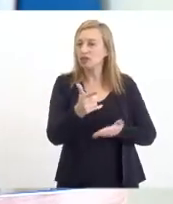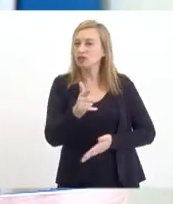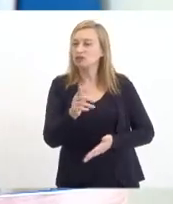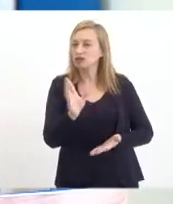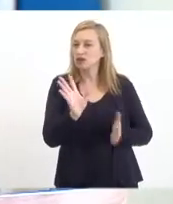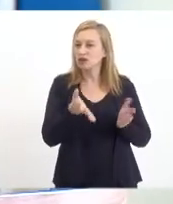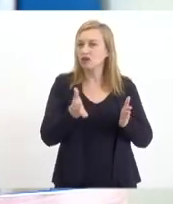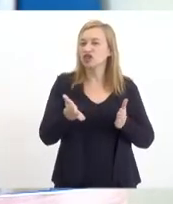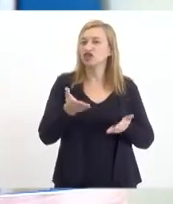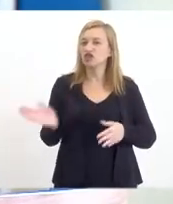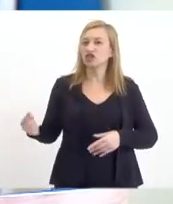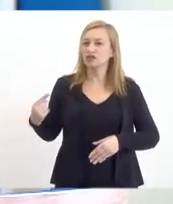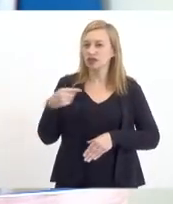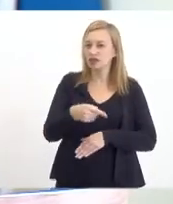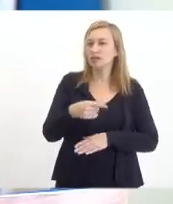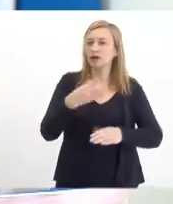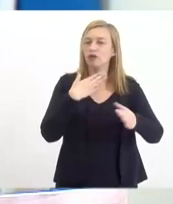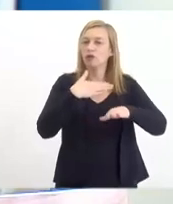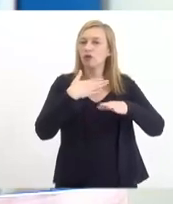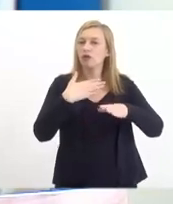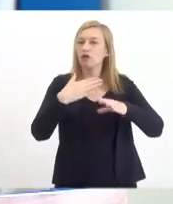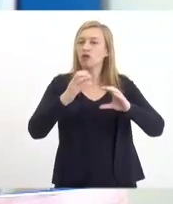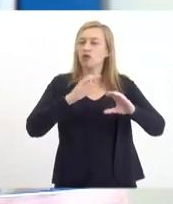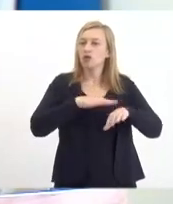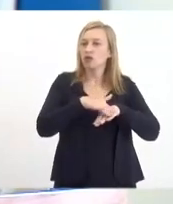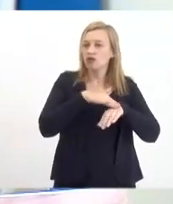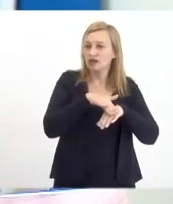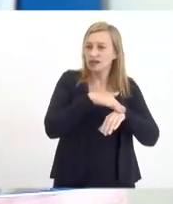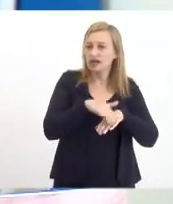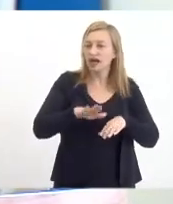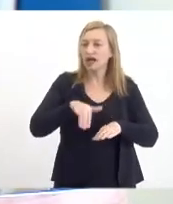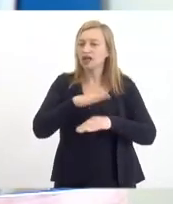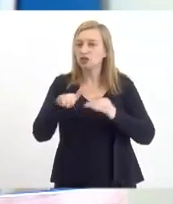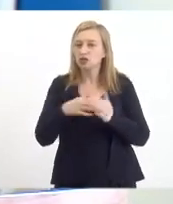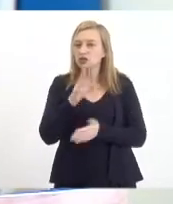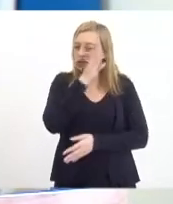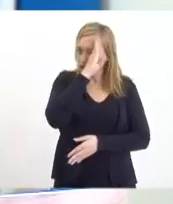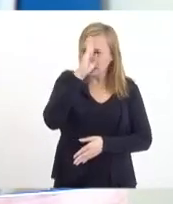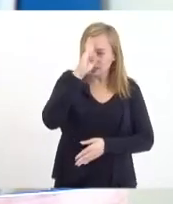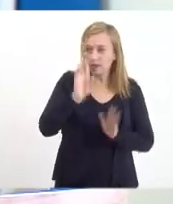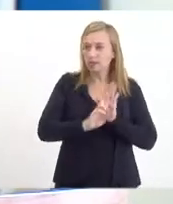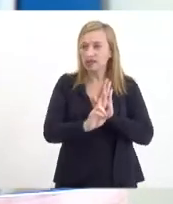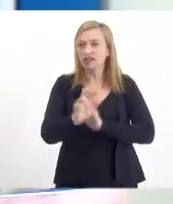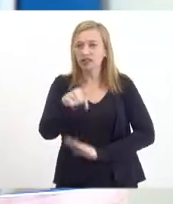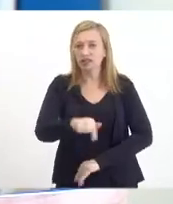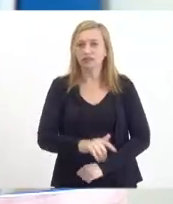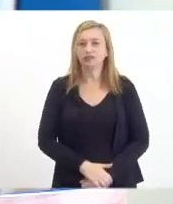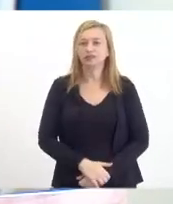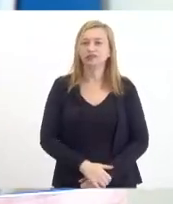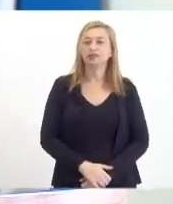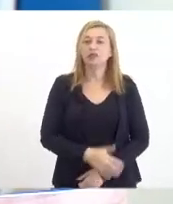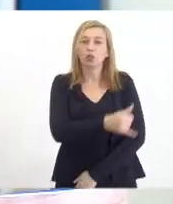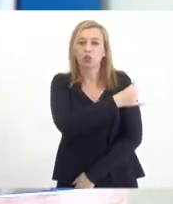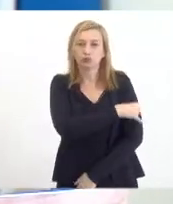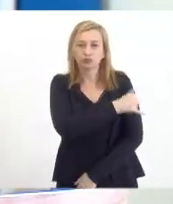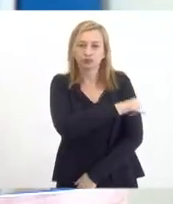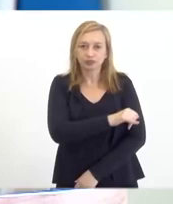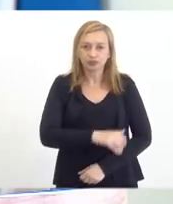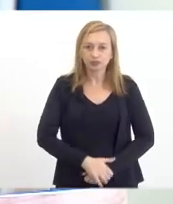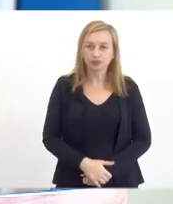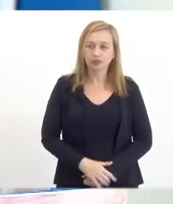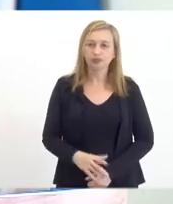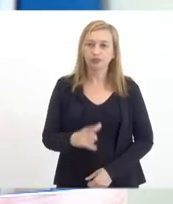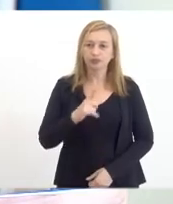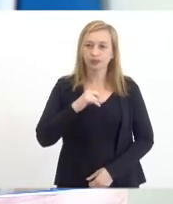para conversar com ele. Enfim, nossos acadêmicos e todos os representantes aqui. O Rio de Janeiro, gente, ele